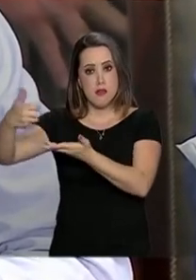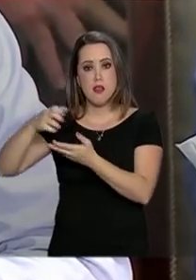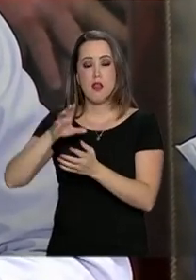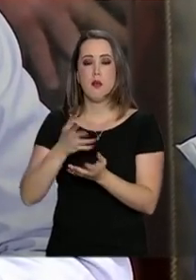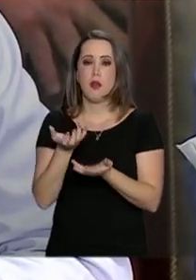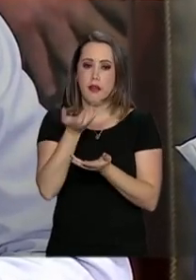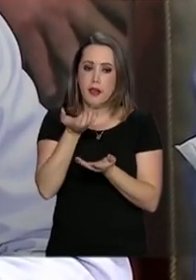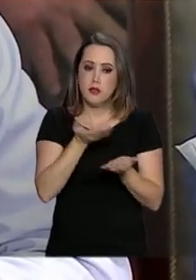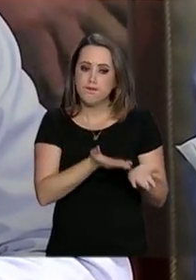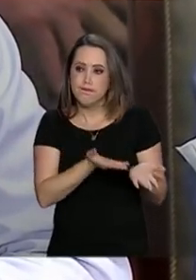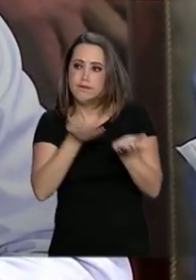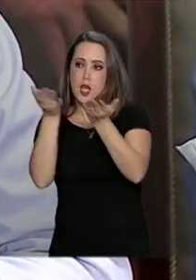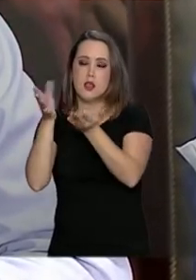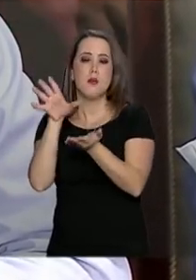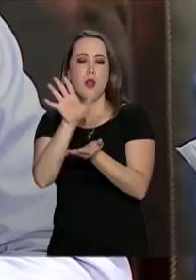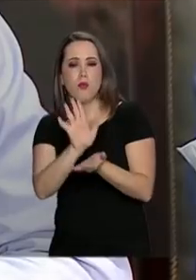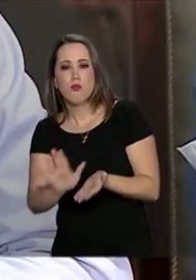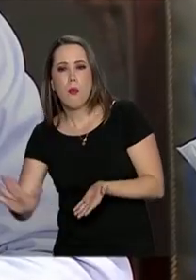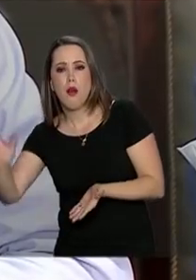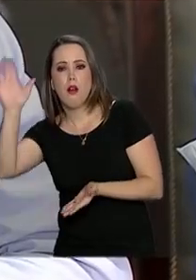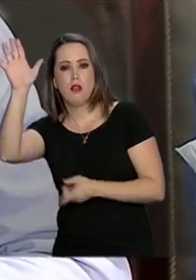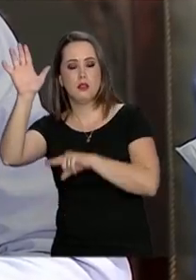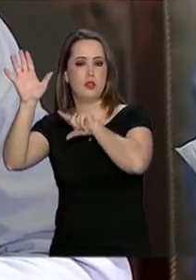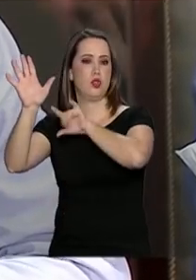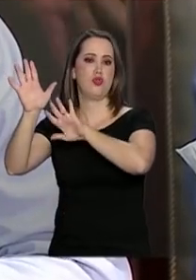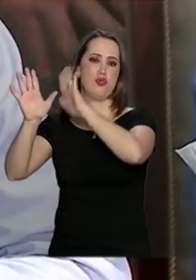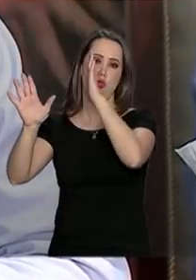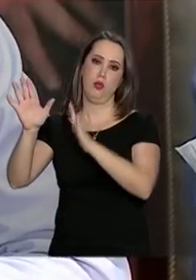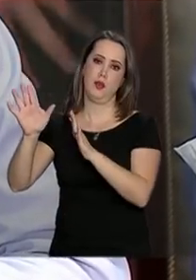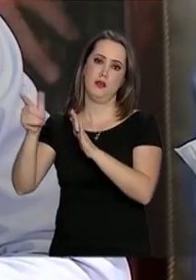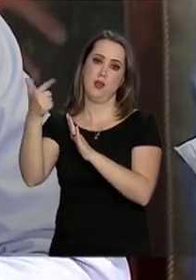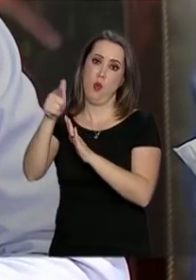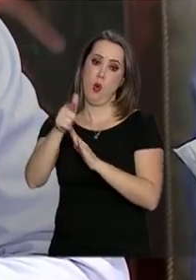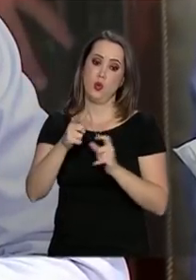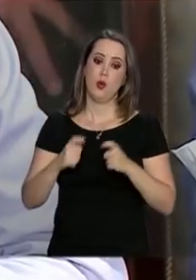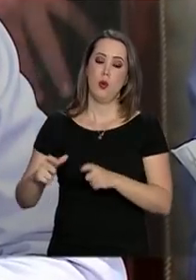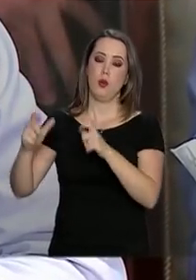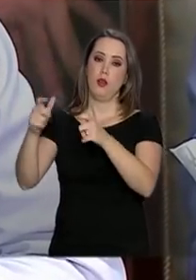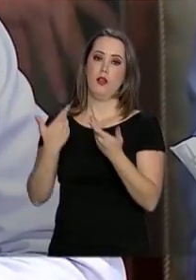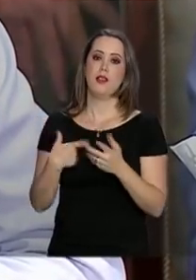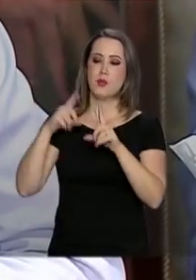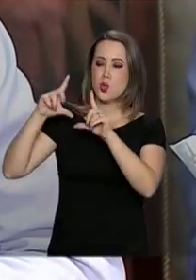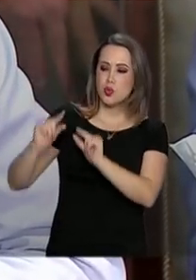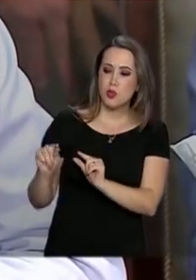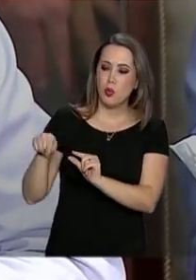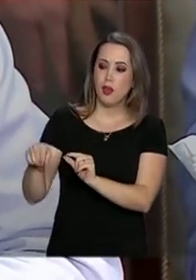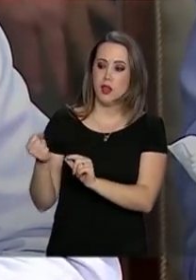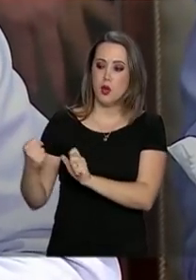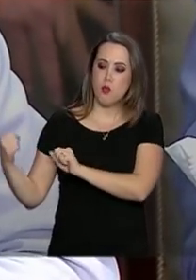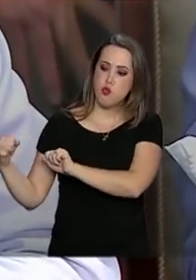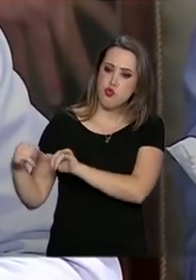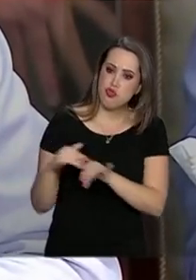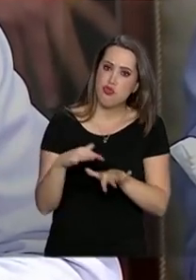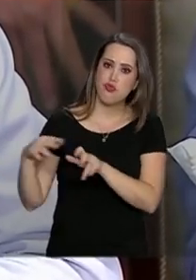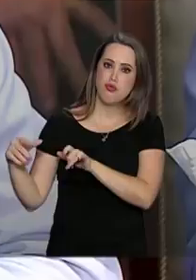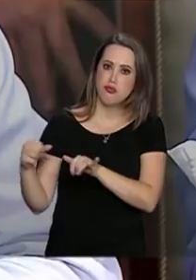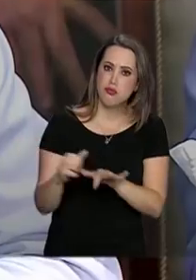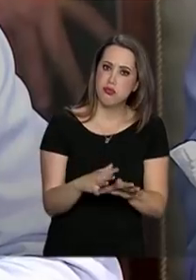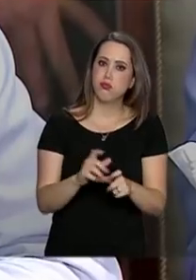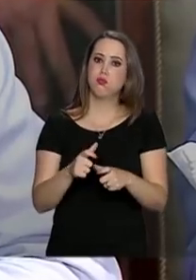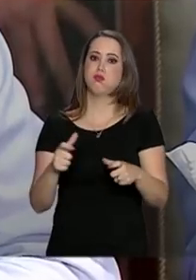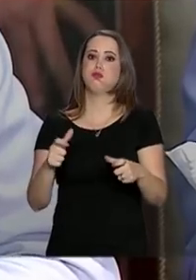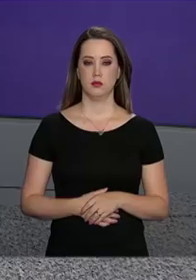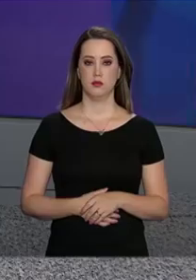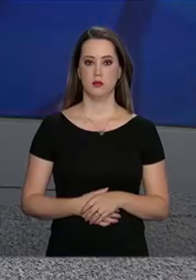com isso diminuir a demanda aqui da própria estrutura pública de Roraima e de